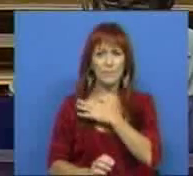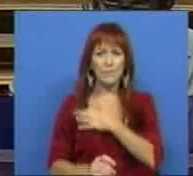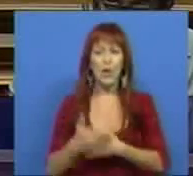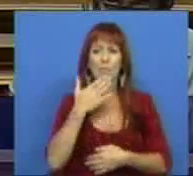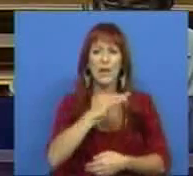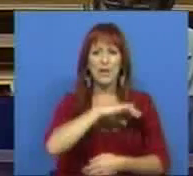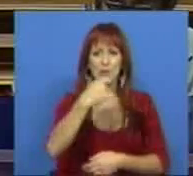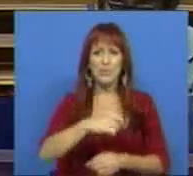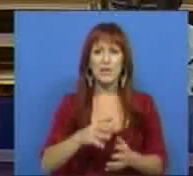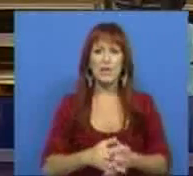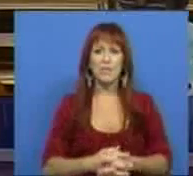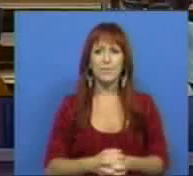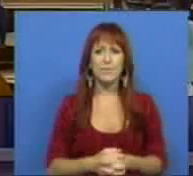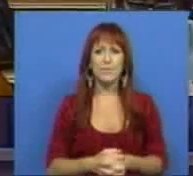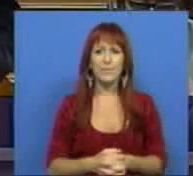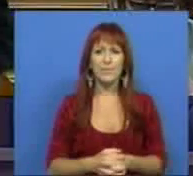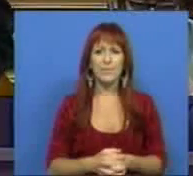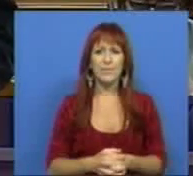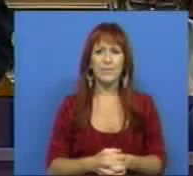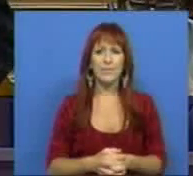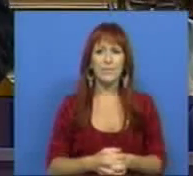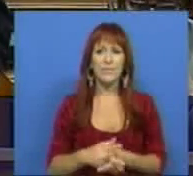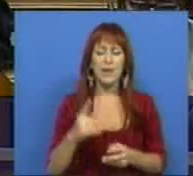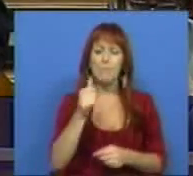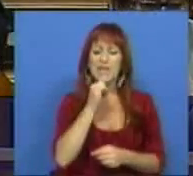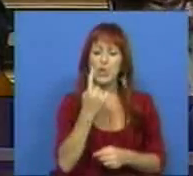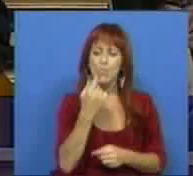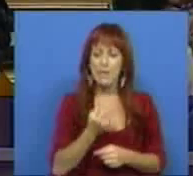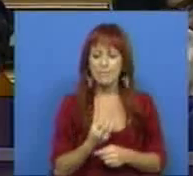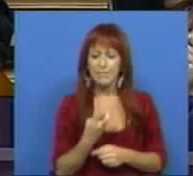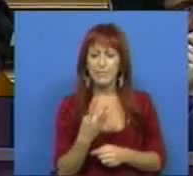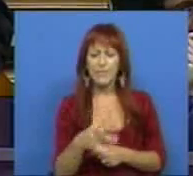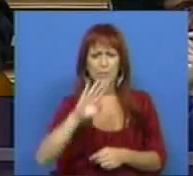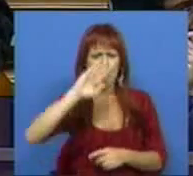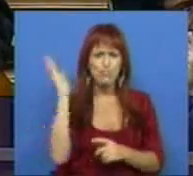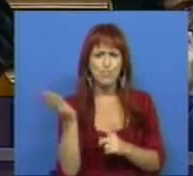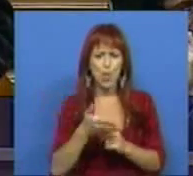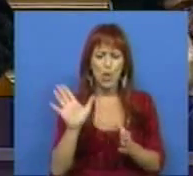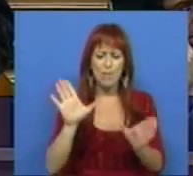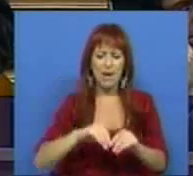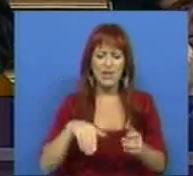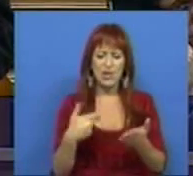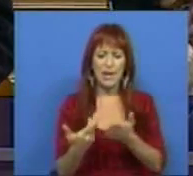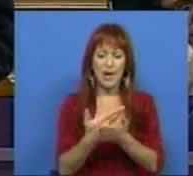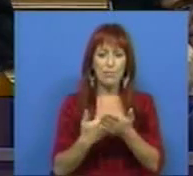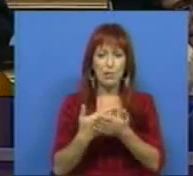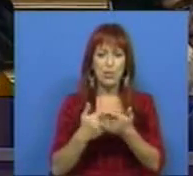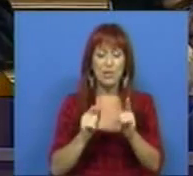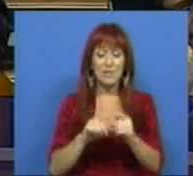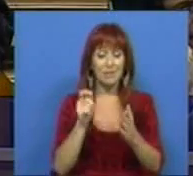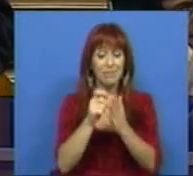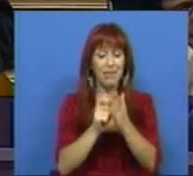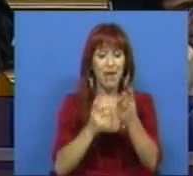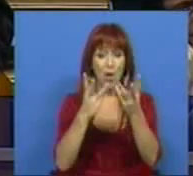Obrigado, Sr. Presidente. Uma das medidas mais penalizadoras para a economia que